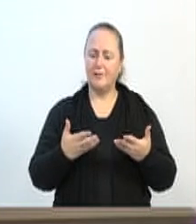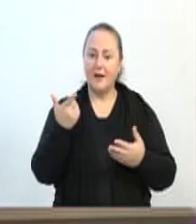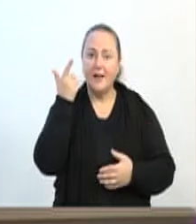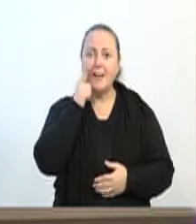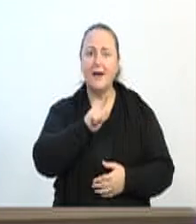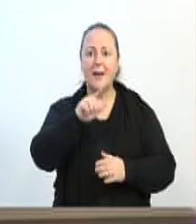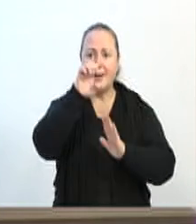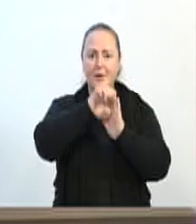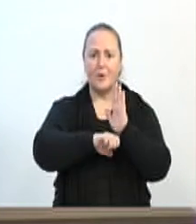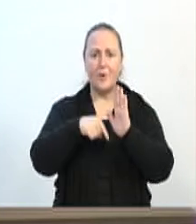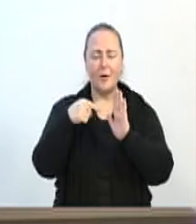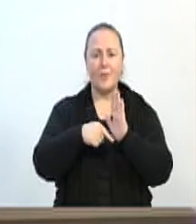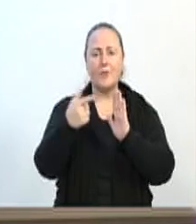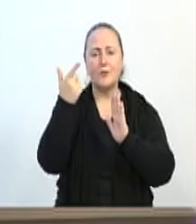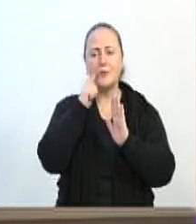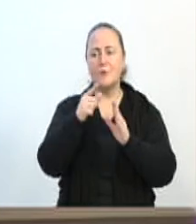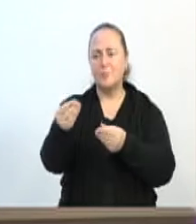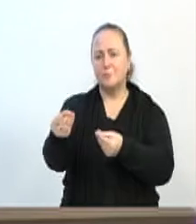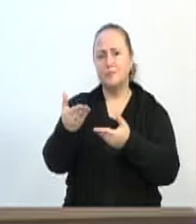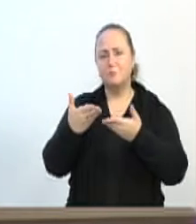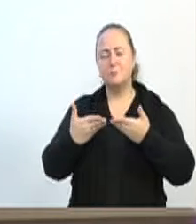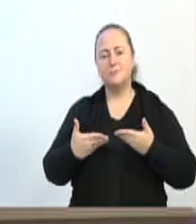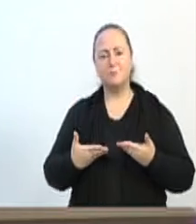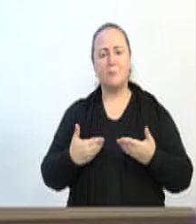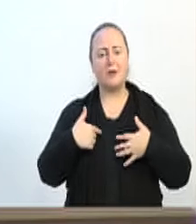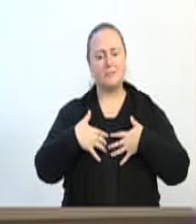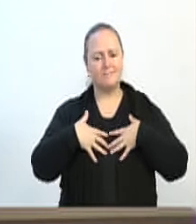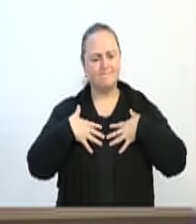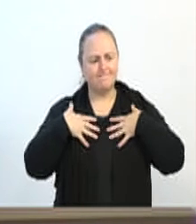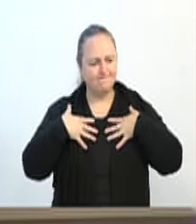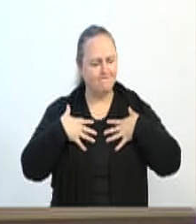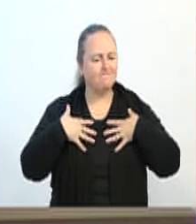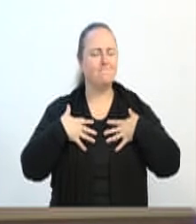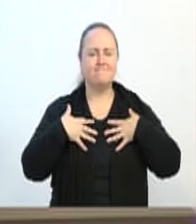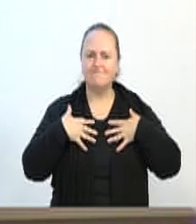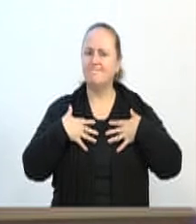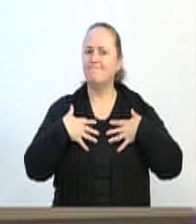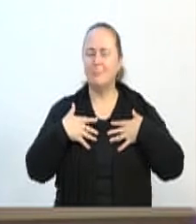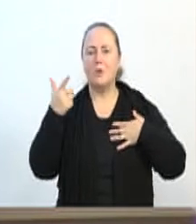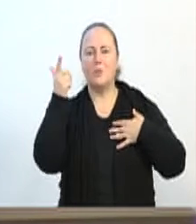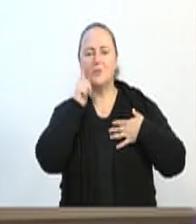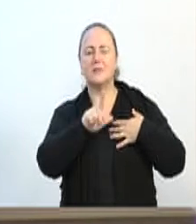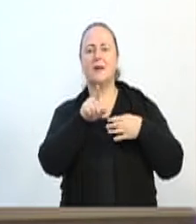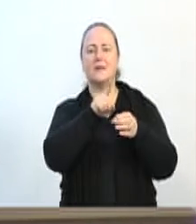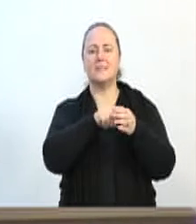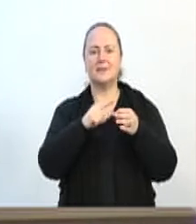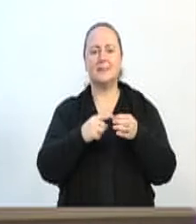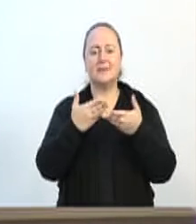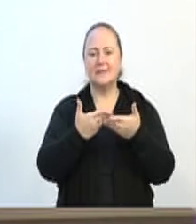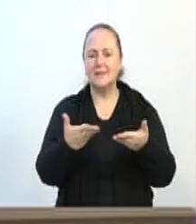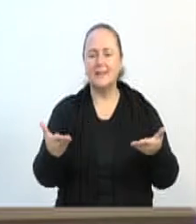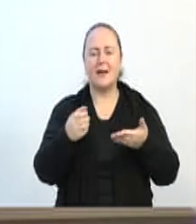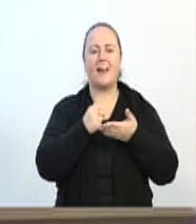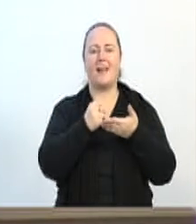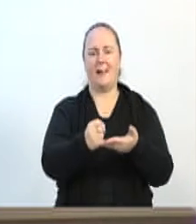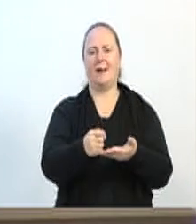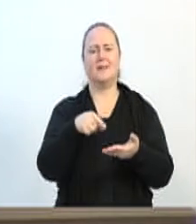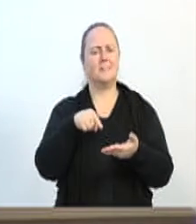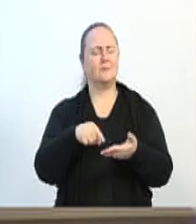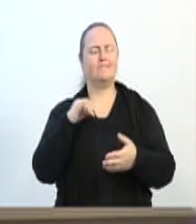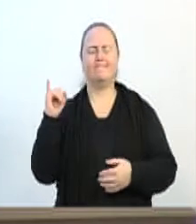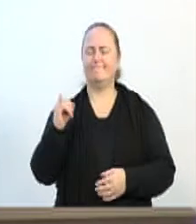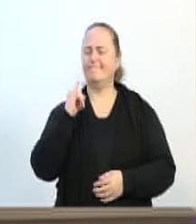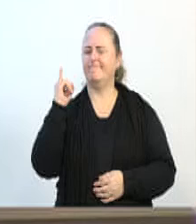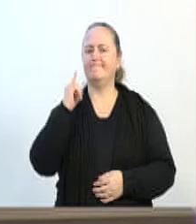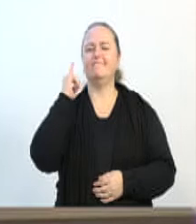através do deputado, ter recebido emendas aqui para que a nossa cidade possa ser assistida. Isso é muito importante.